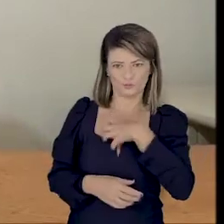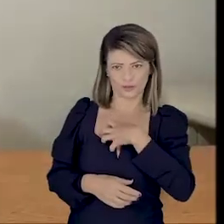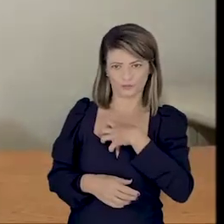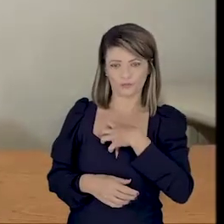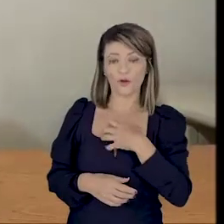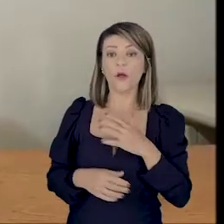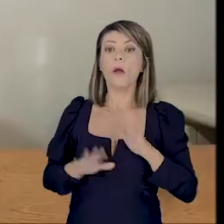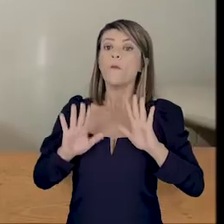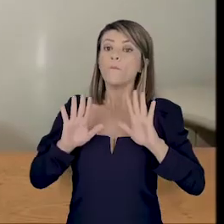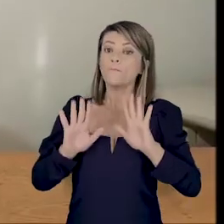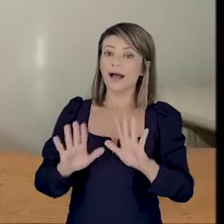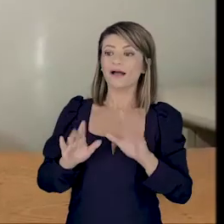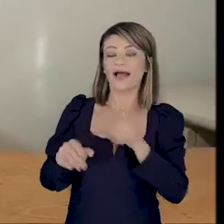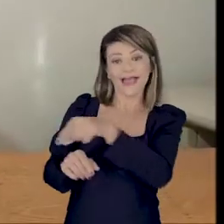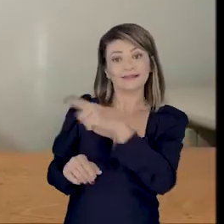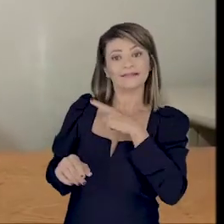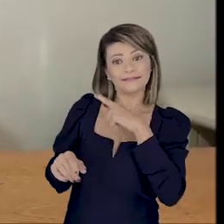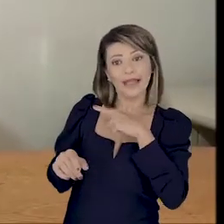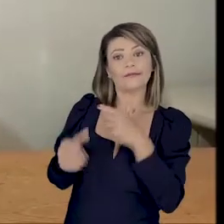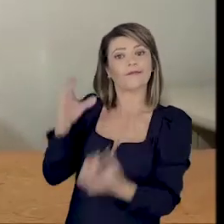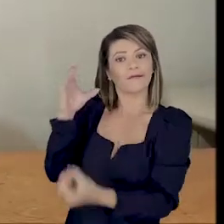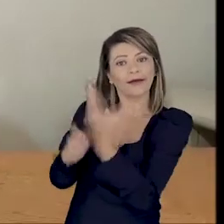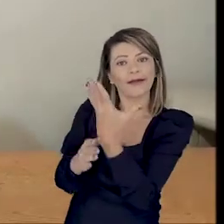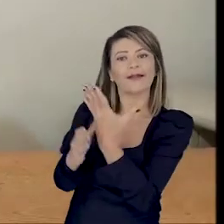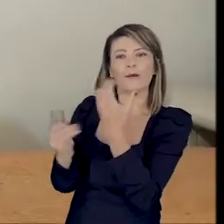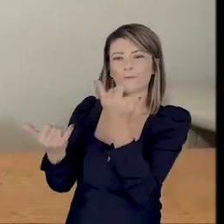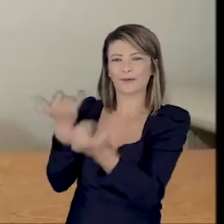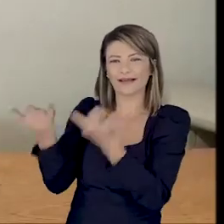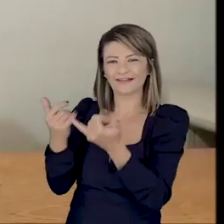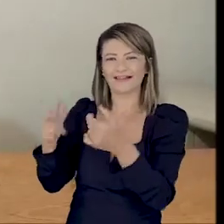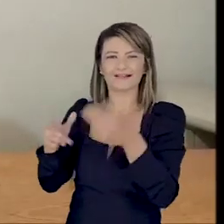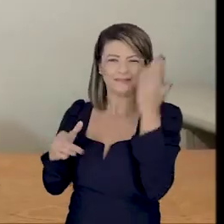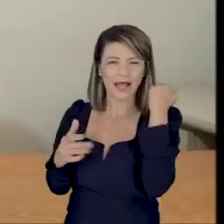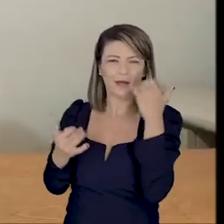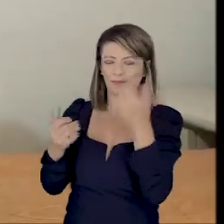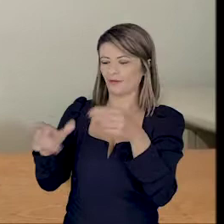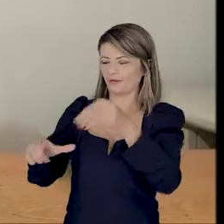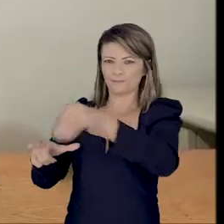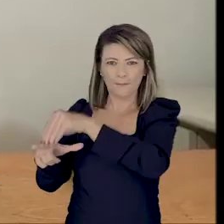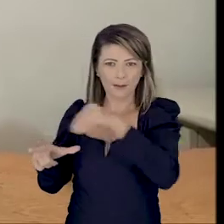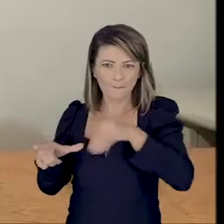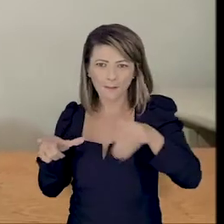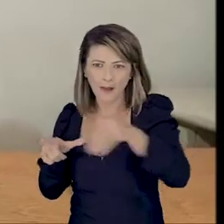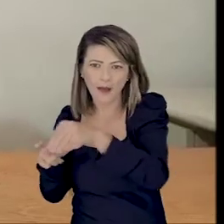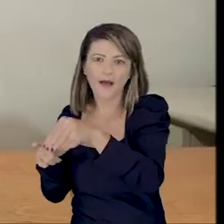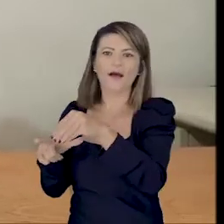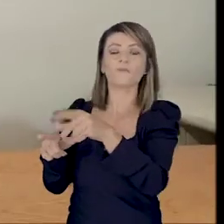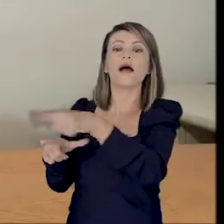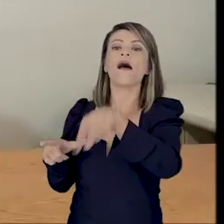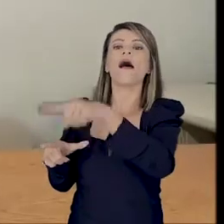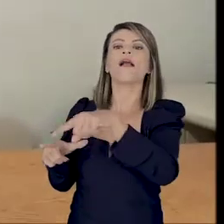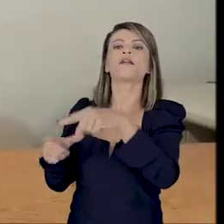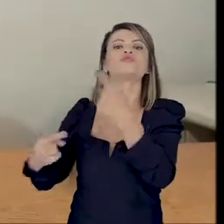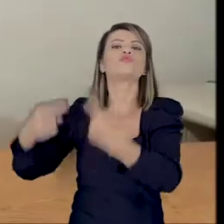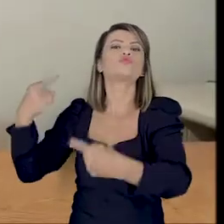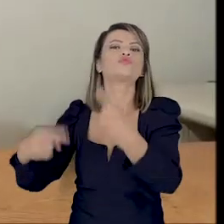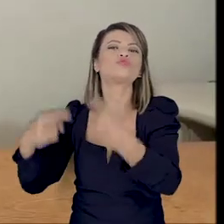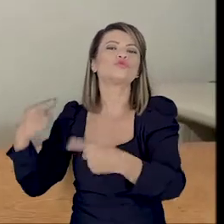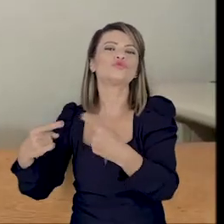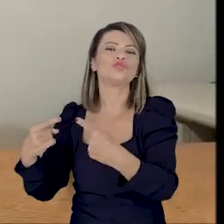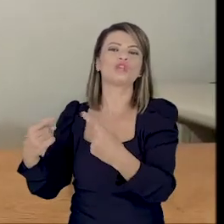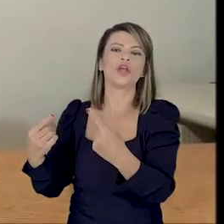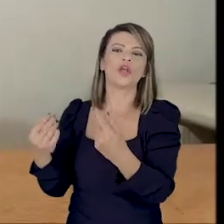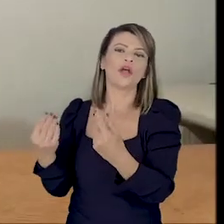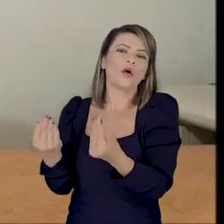E a gente também criava jogos, alguns desses jogos de tabuleiro ou algumas brincadeiras para poder discutir sobre essas